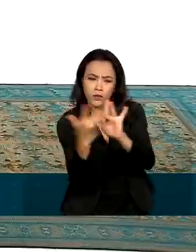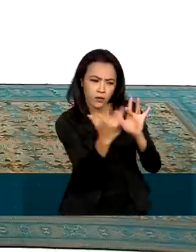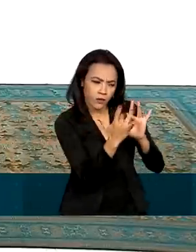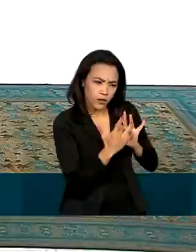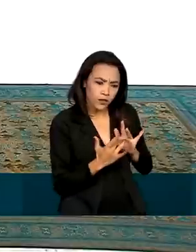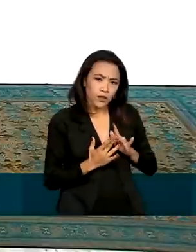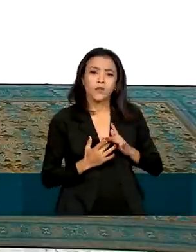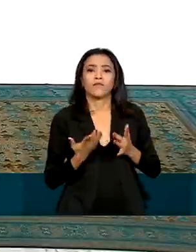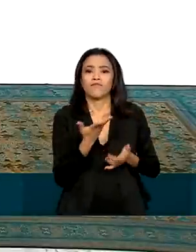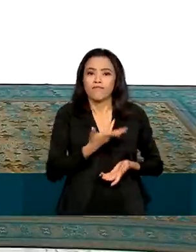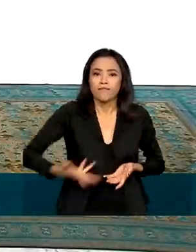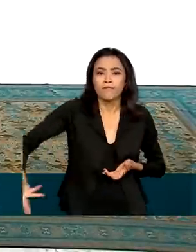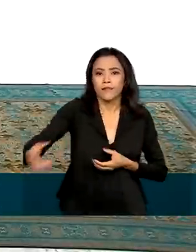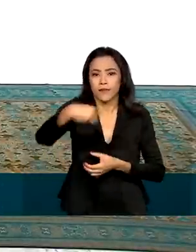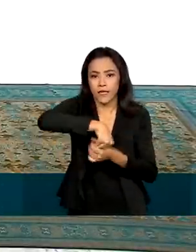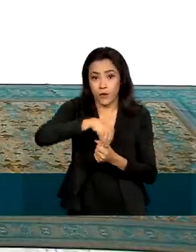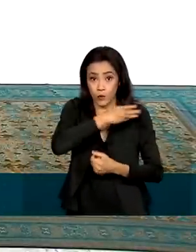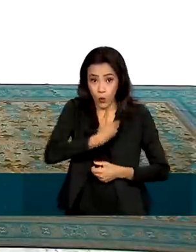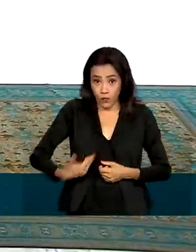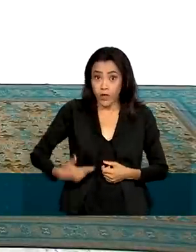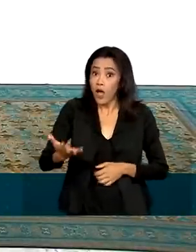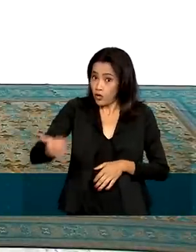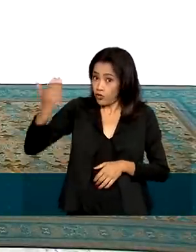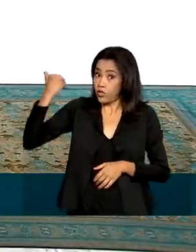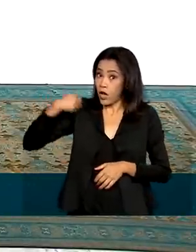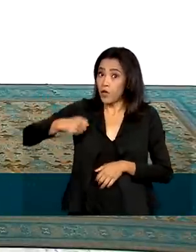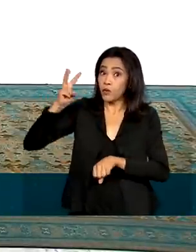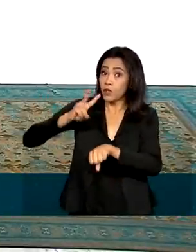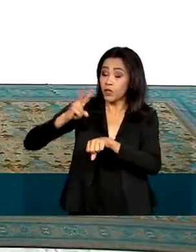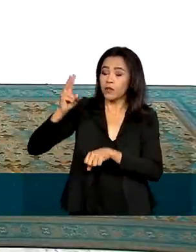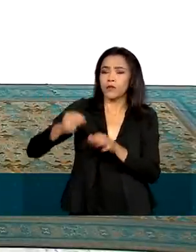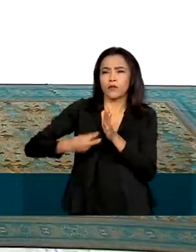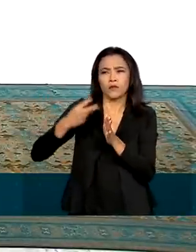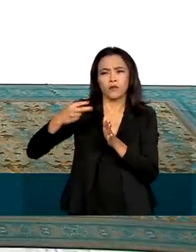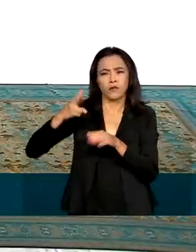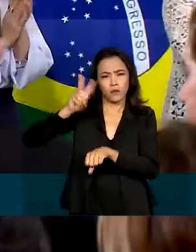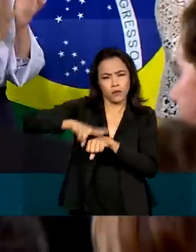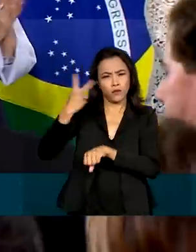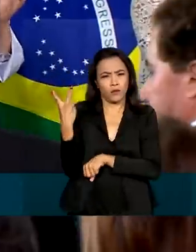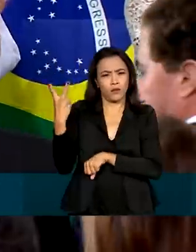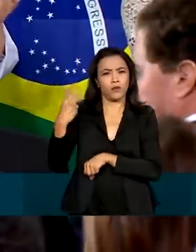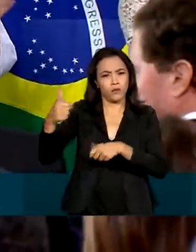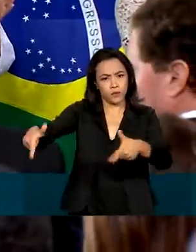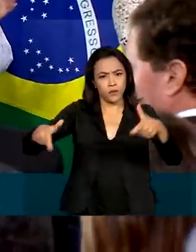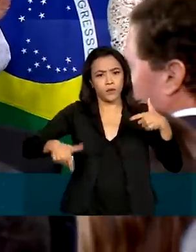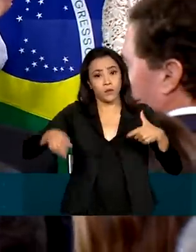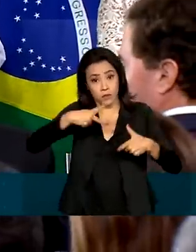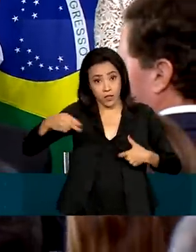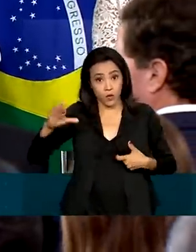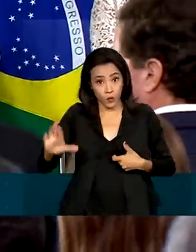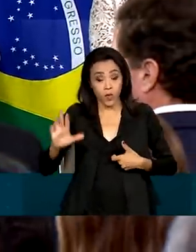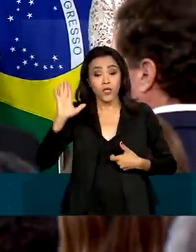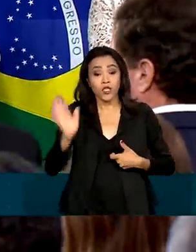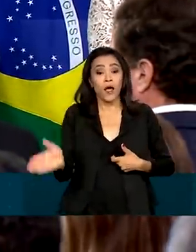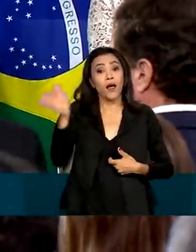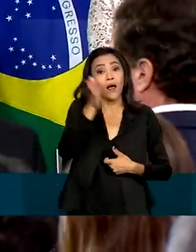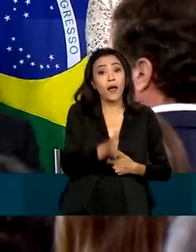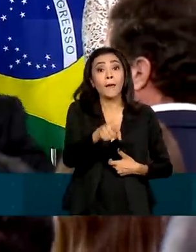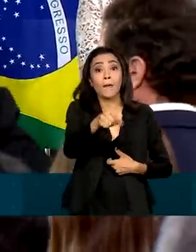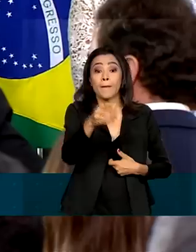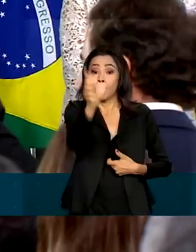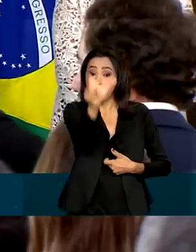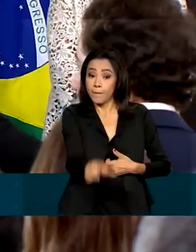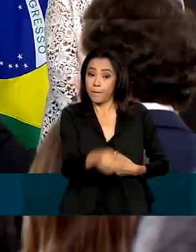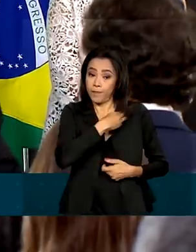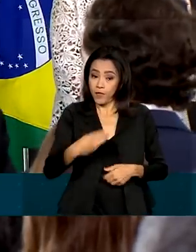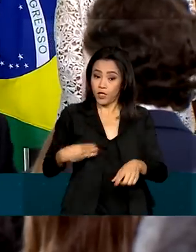exerceu a mesma função no segundo mandato de Lula, em 2009, e foi ministro da Saúde no governo Dilma